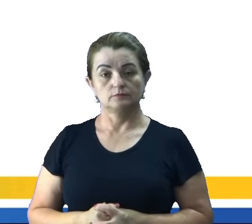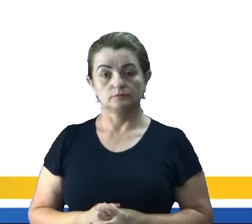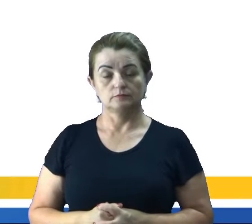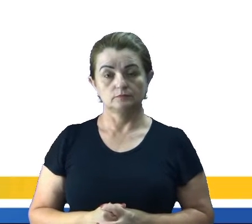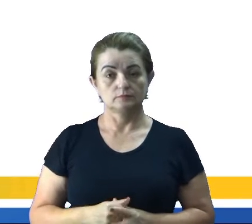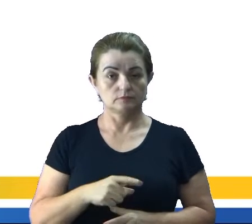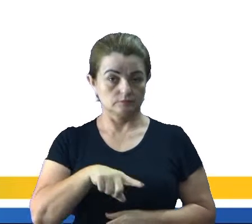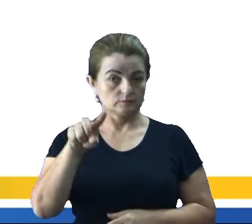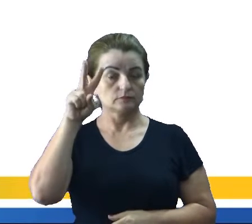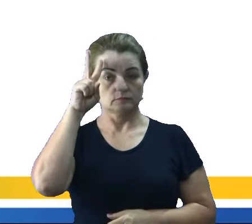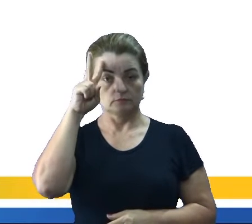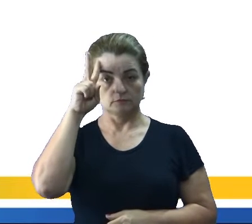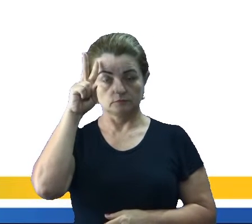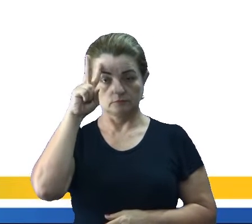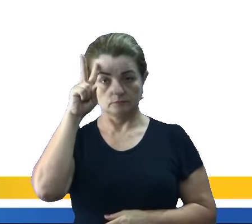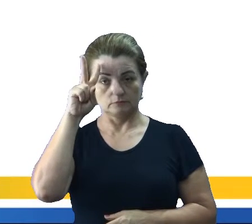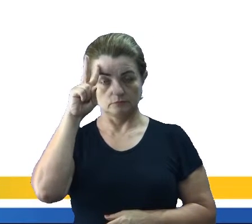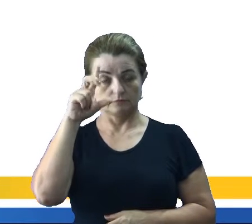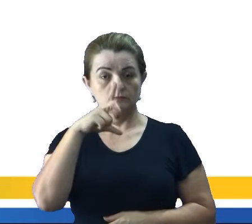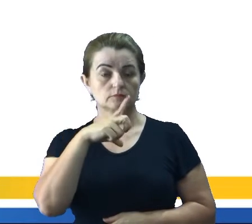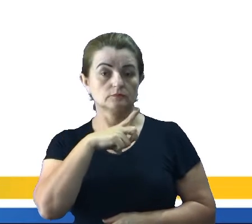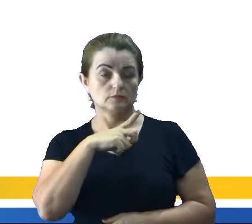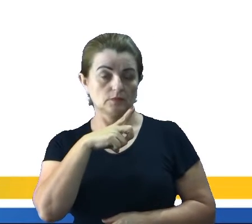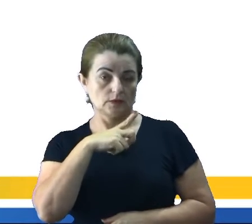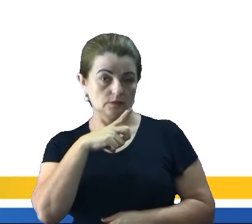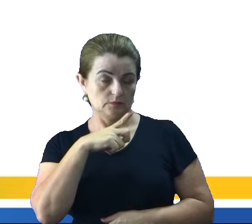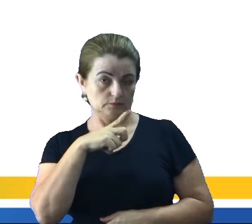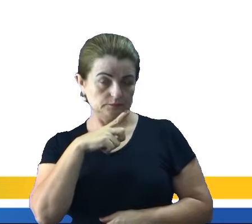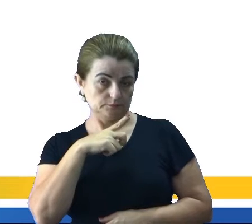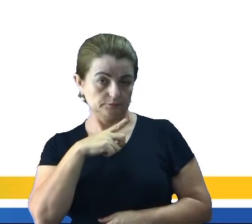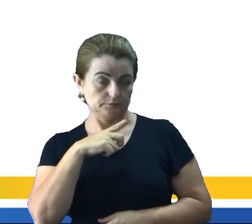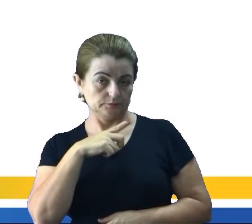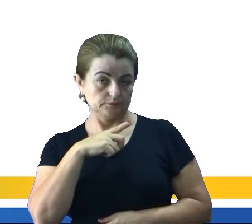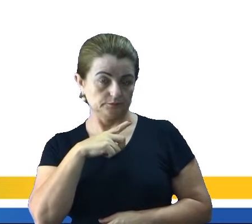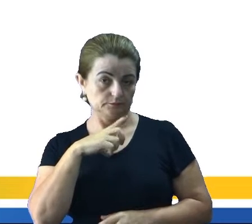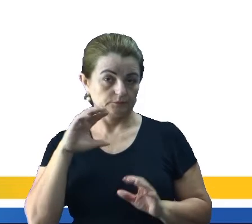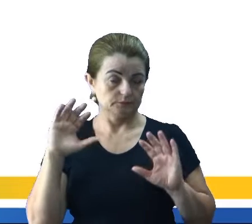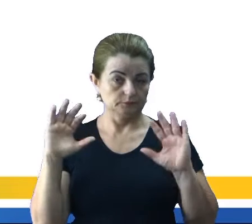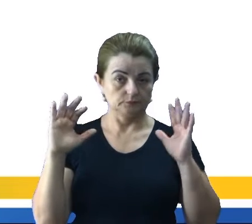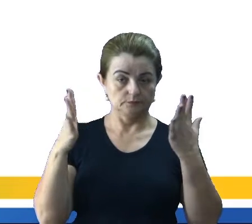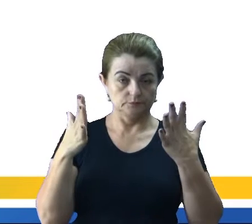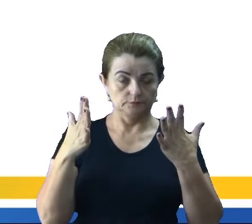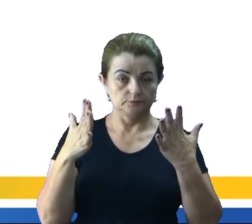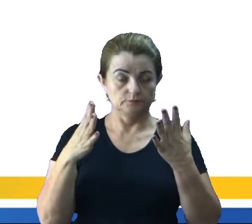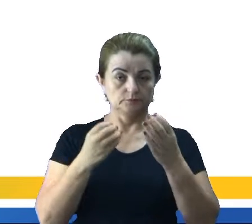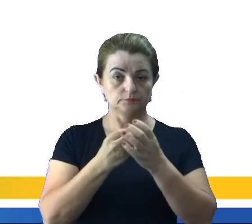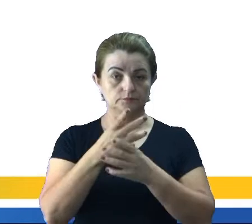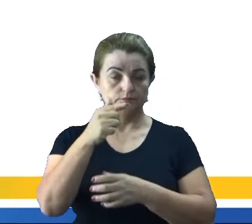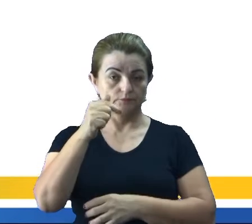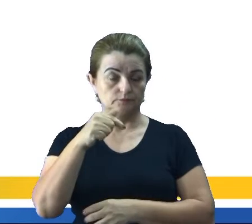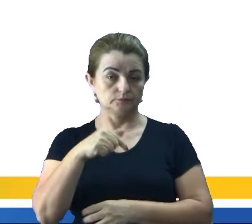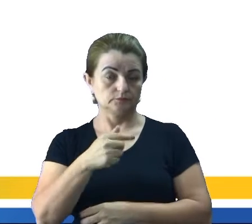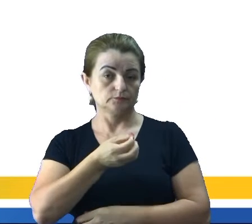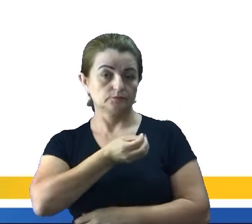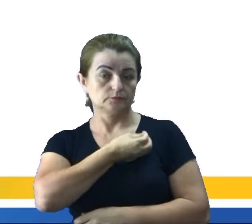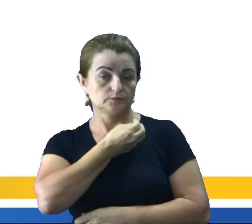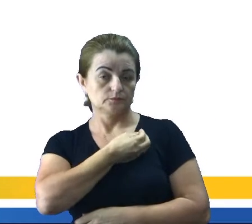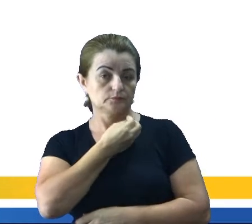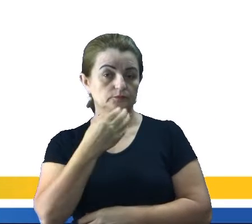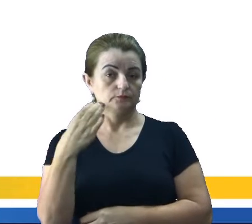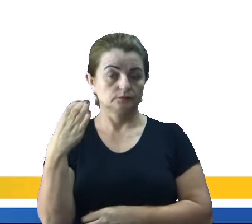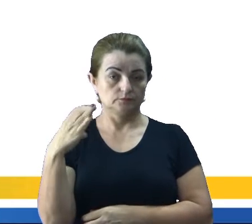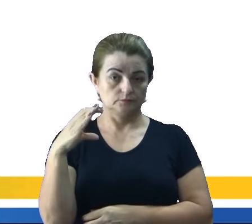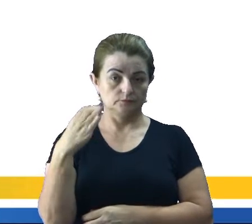Vale lembrar aqui, né, que nós temos um evento que acontece todo ano no Estado, chamado Viver Ciência,